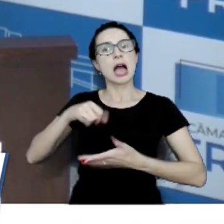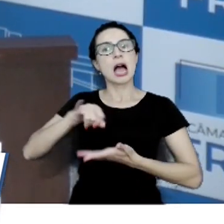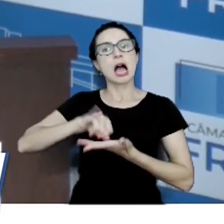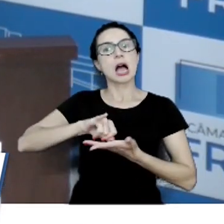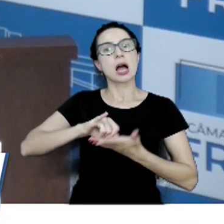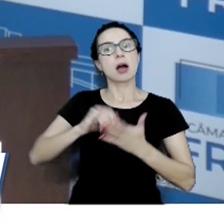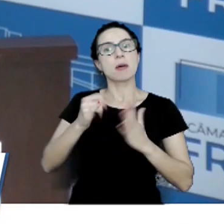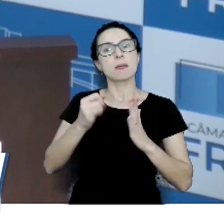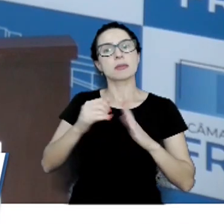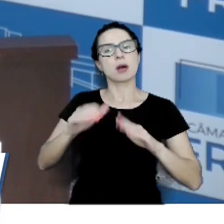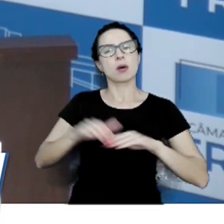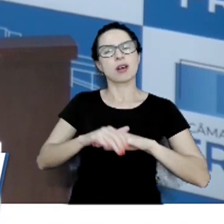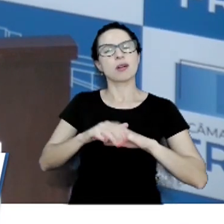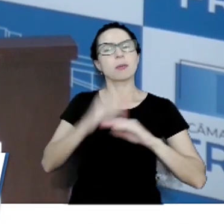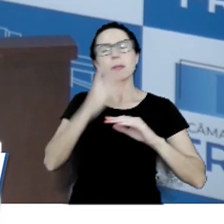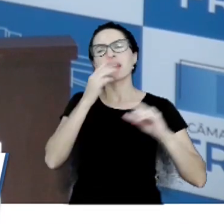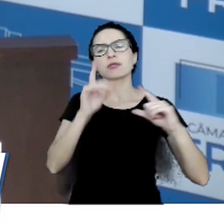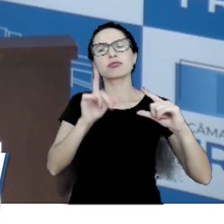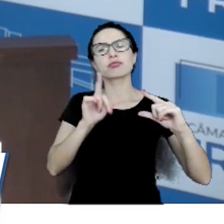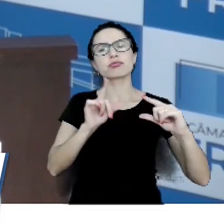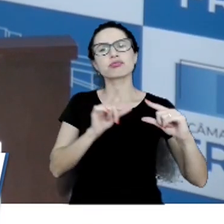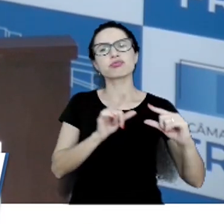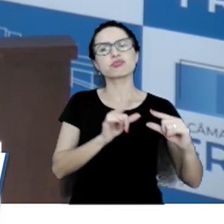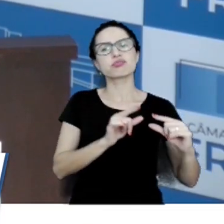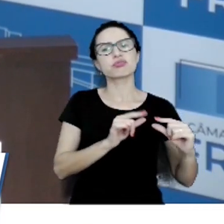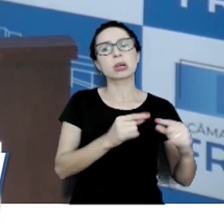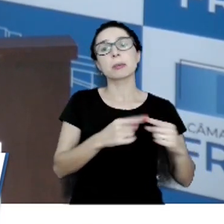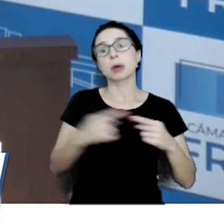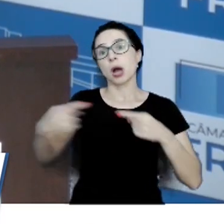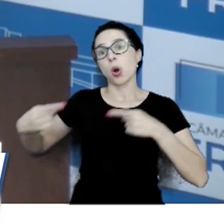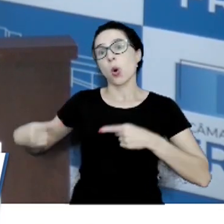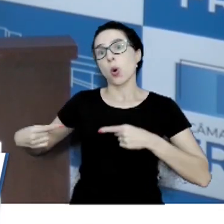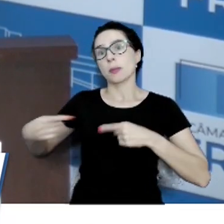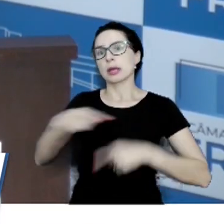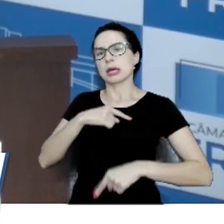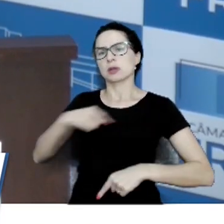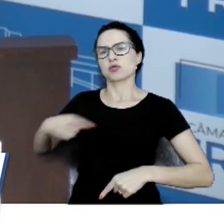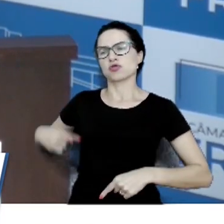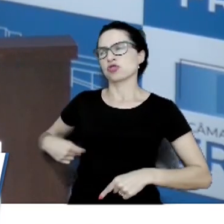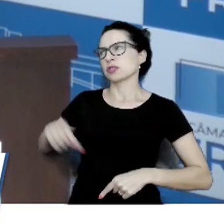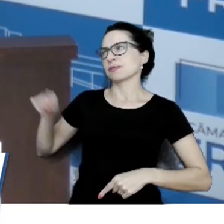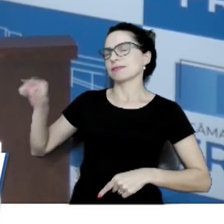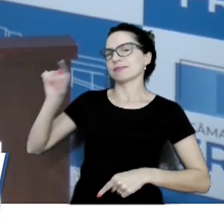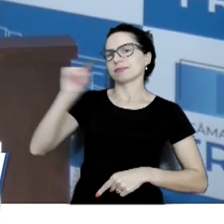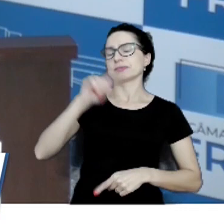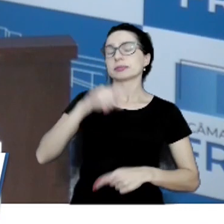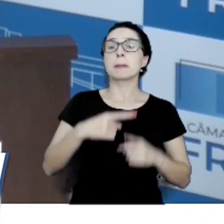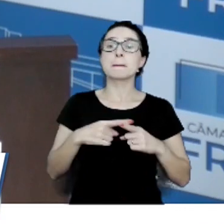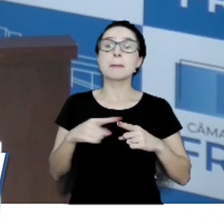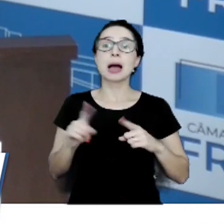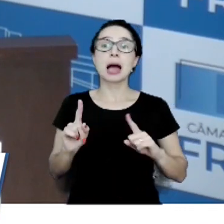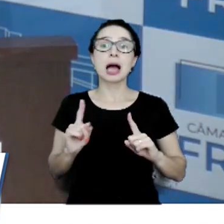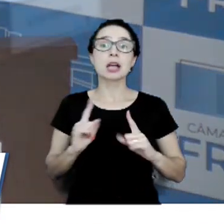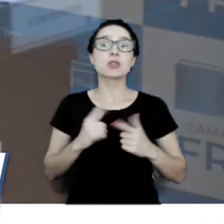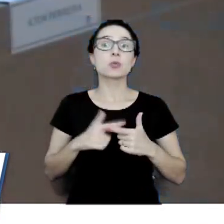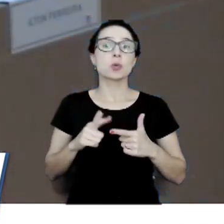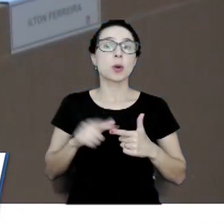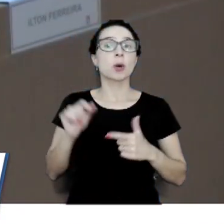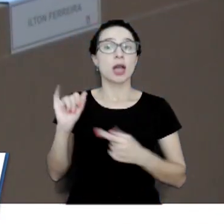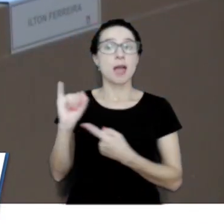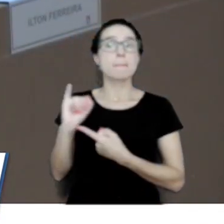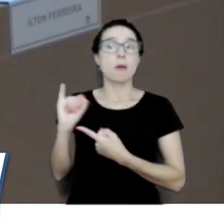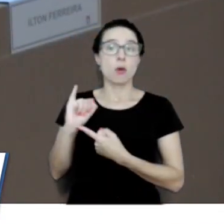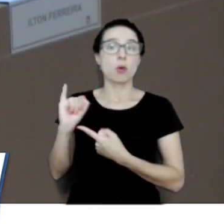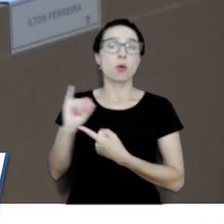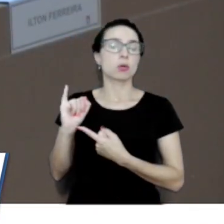perdendo há bastante tempo, até pela competição com a China e tantos outros aí. O problema é realmente os impostos, isso